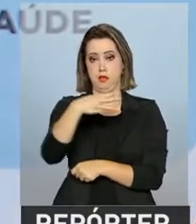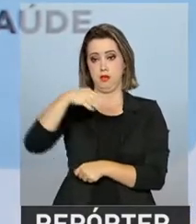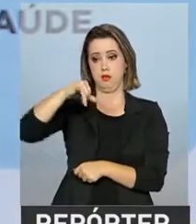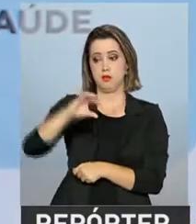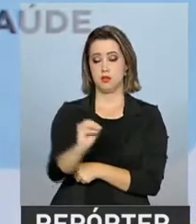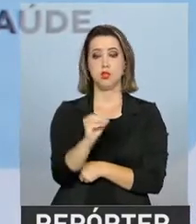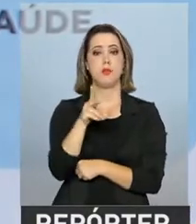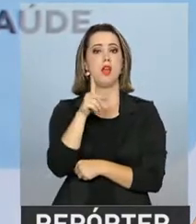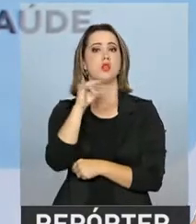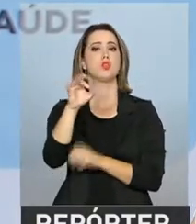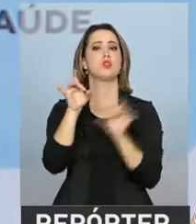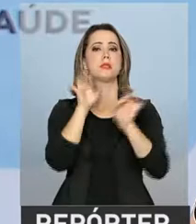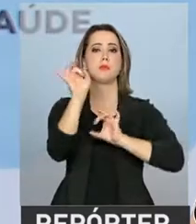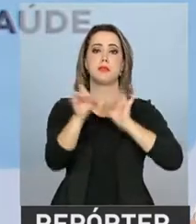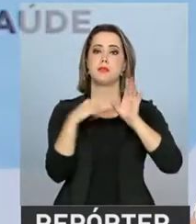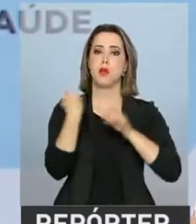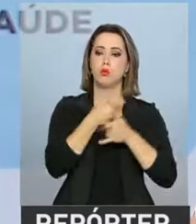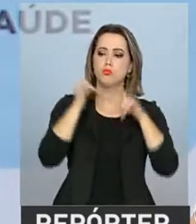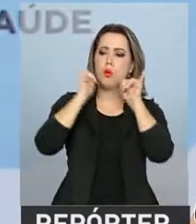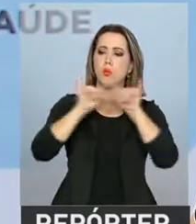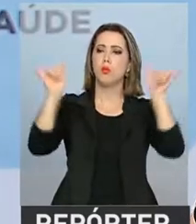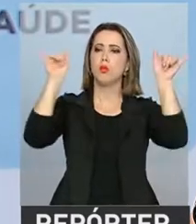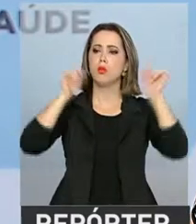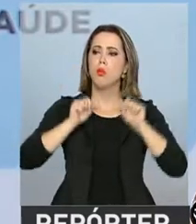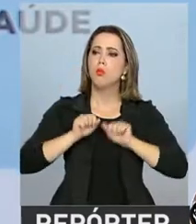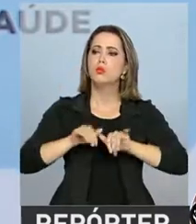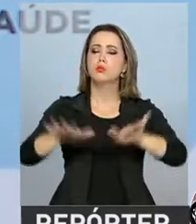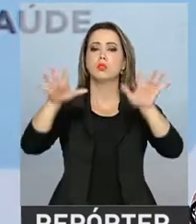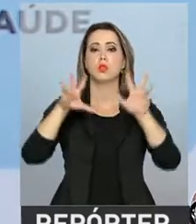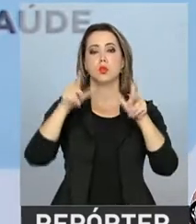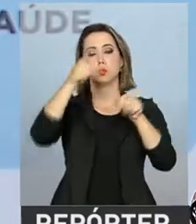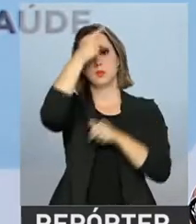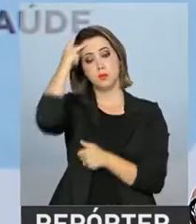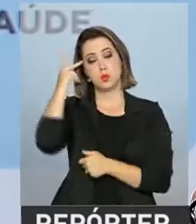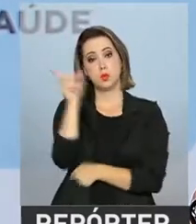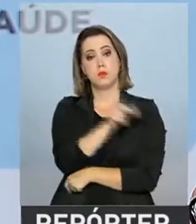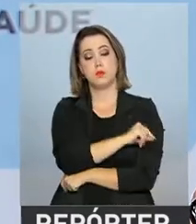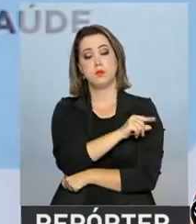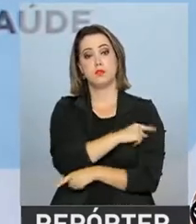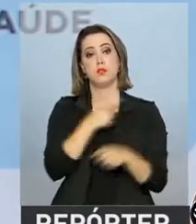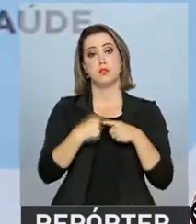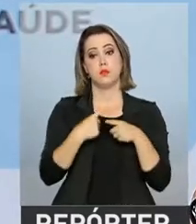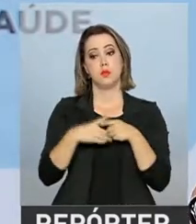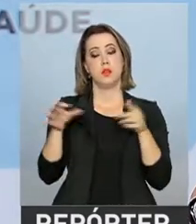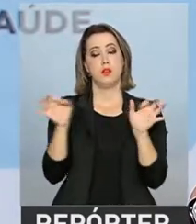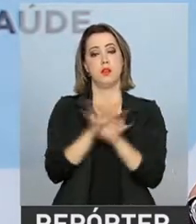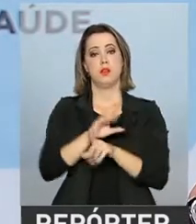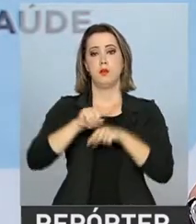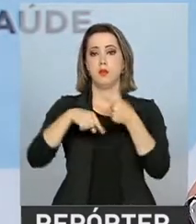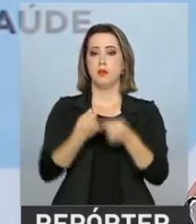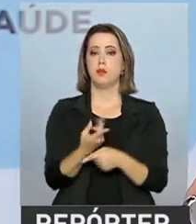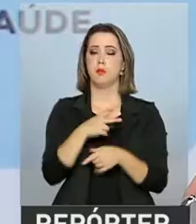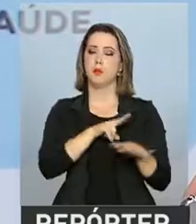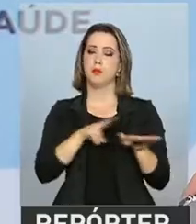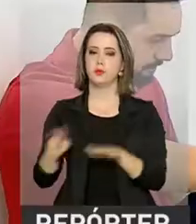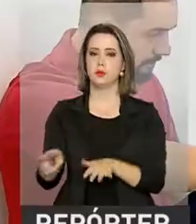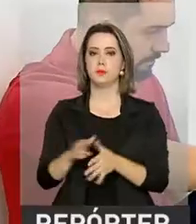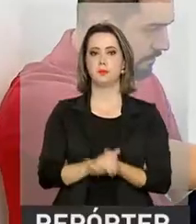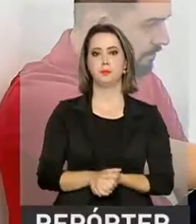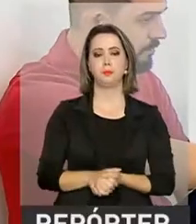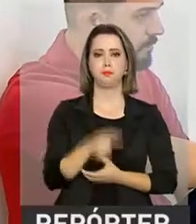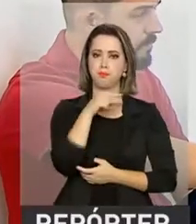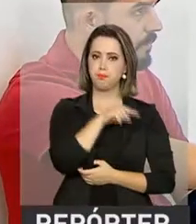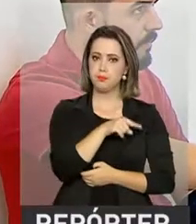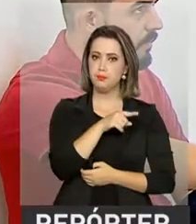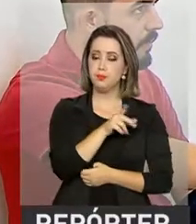faremos então uma grande mobilização para ver se completamos a cobertura, já que a campanha termina logo na semana seguinte. A